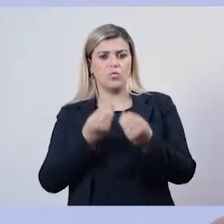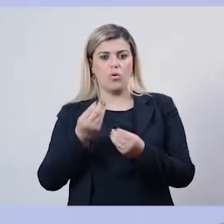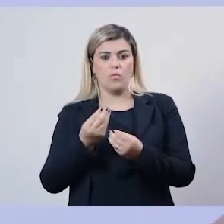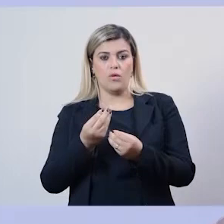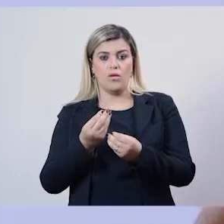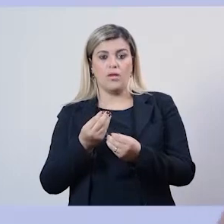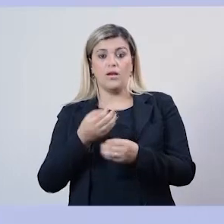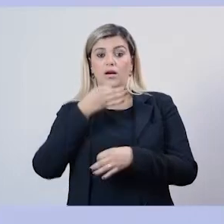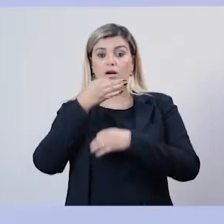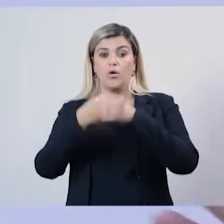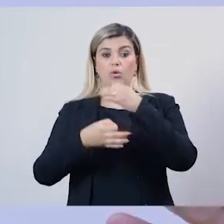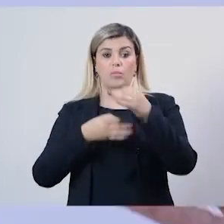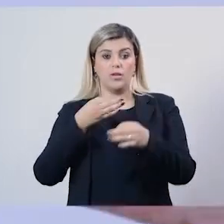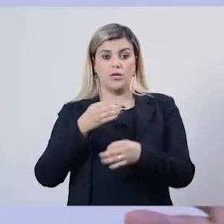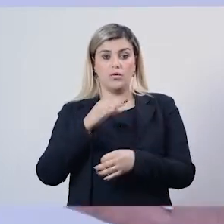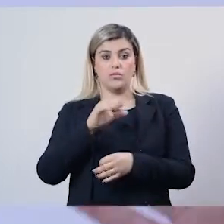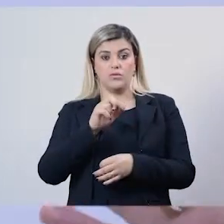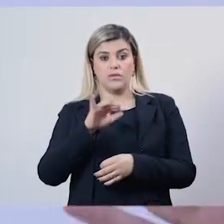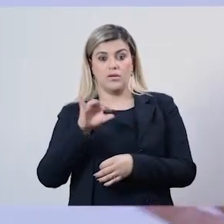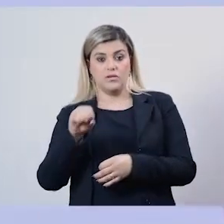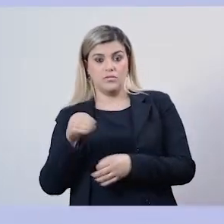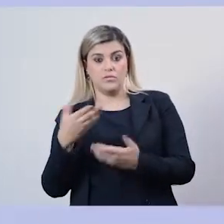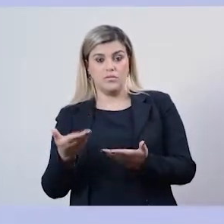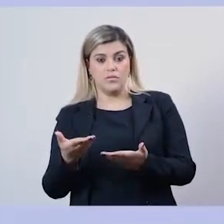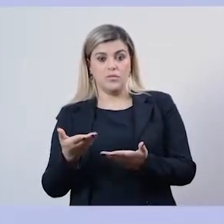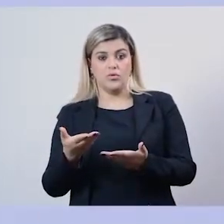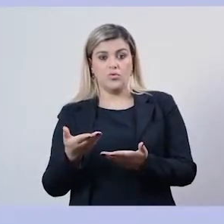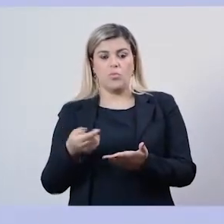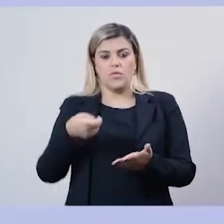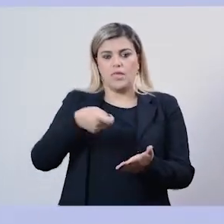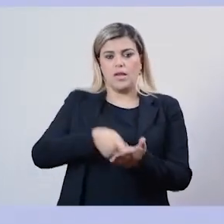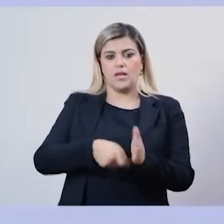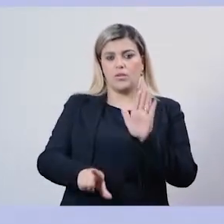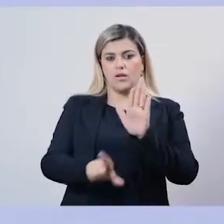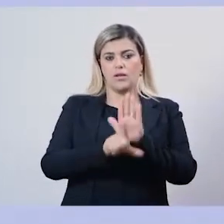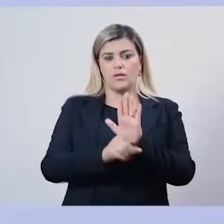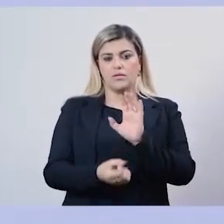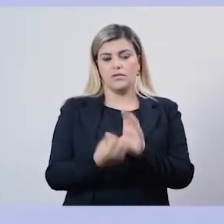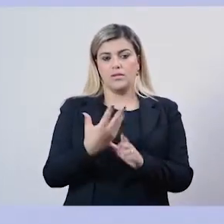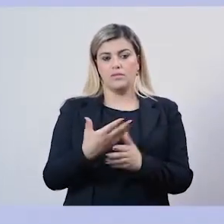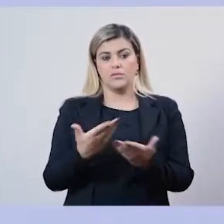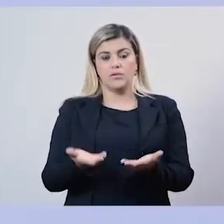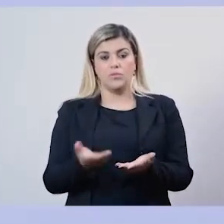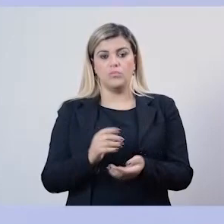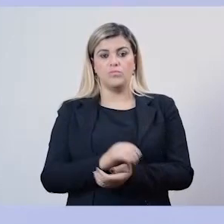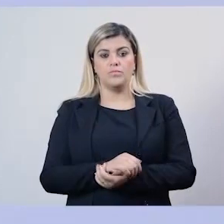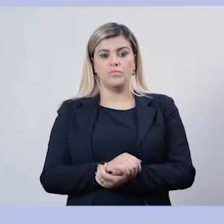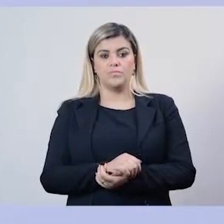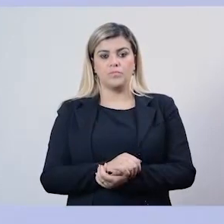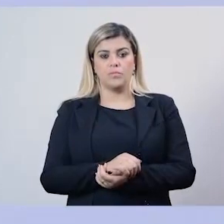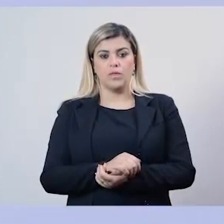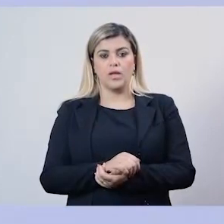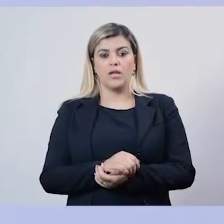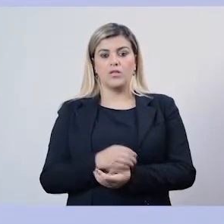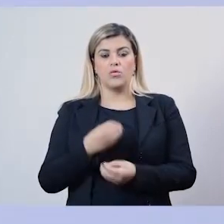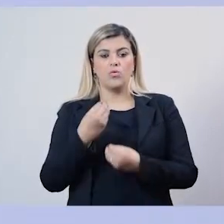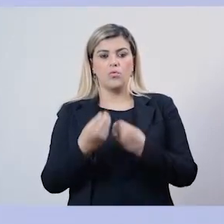do Tarso Dutra, de uma profissão como o decreto-lei está colocado. Como prêmio de consolação